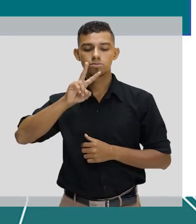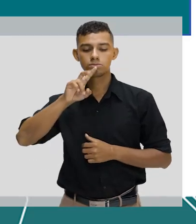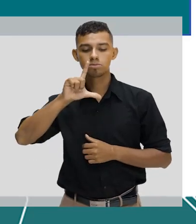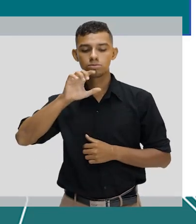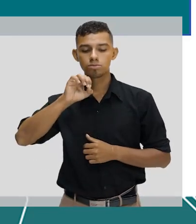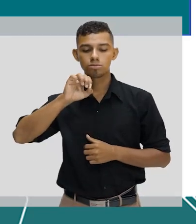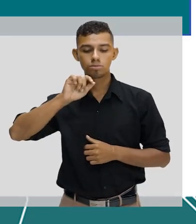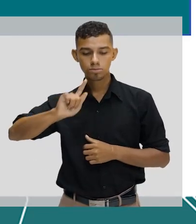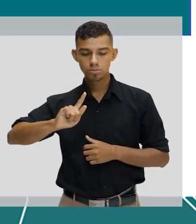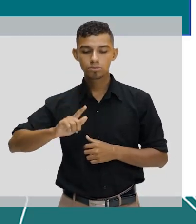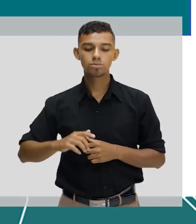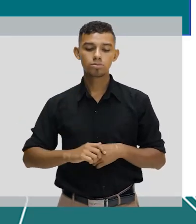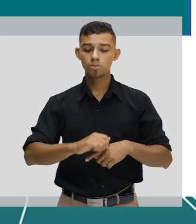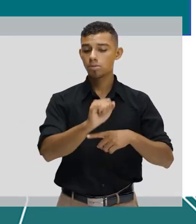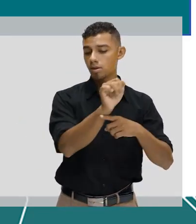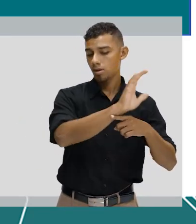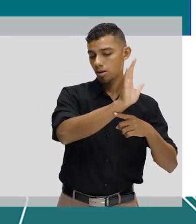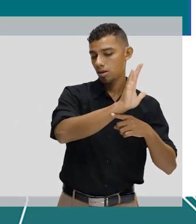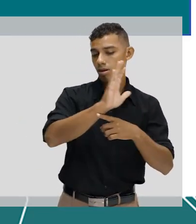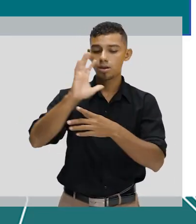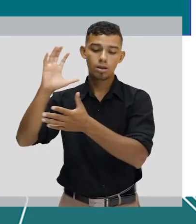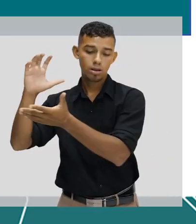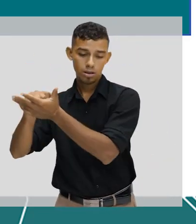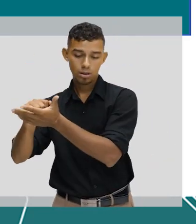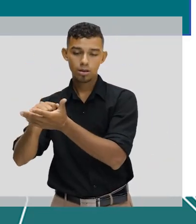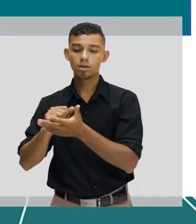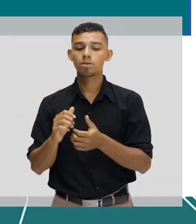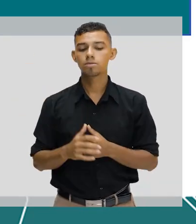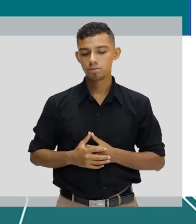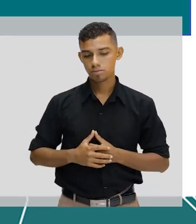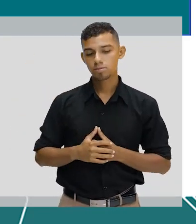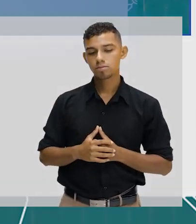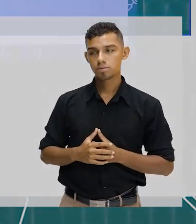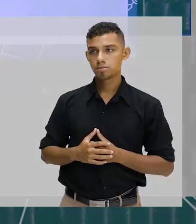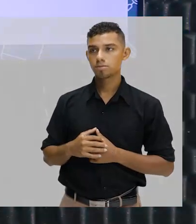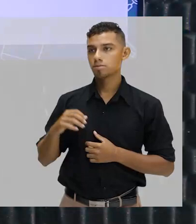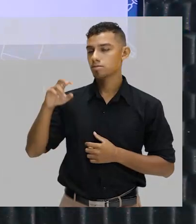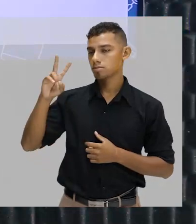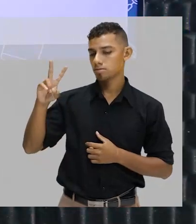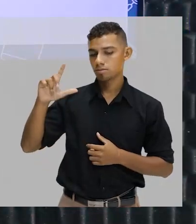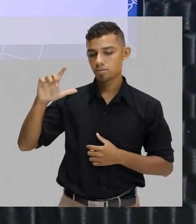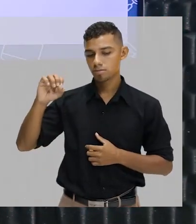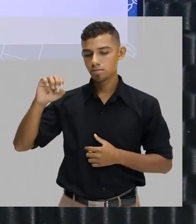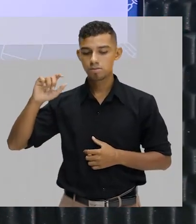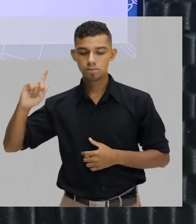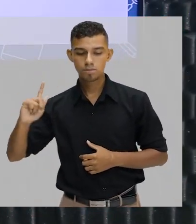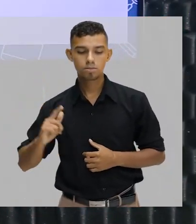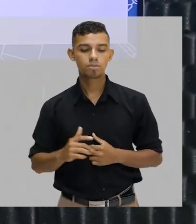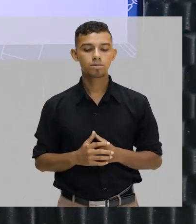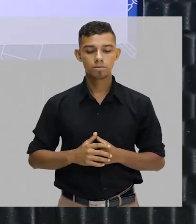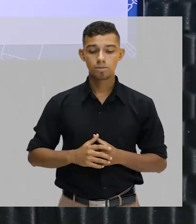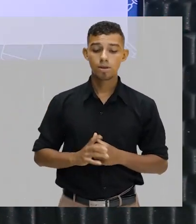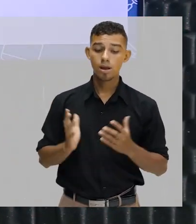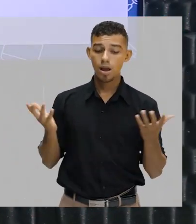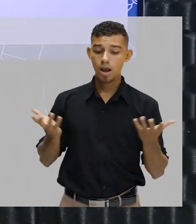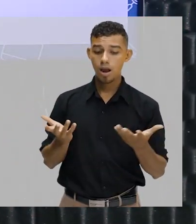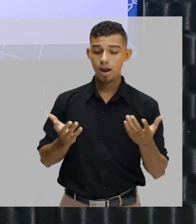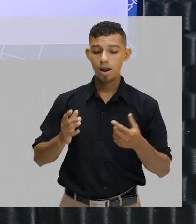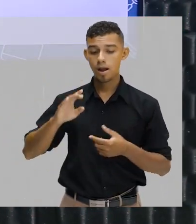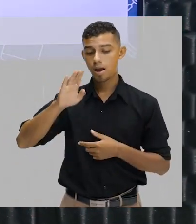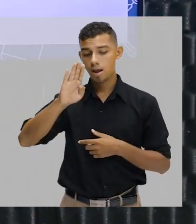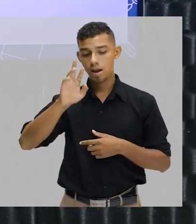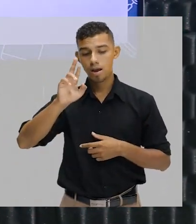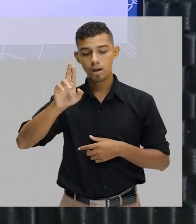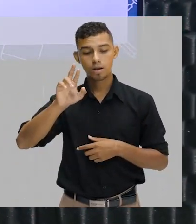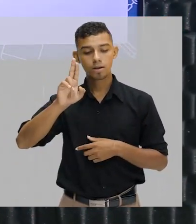registro do vídeo. Então, aqui eu uso o V do vídeo, tá bom? Já no caso da palavra